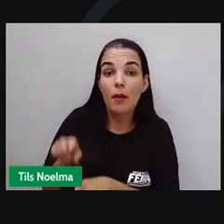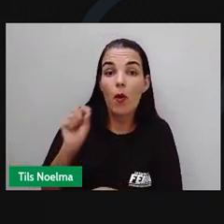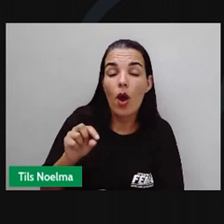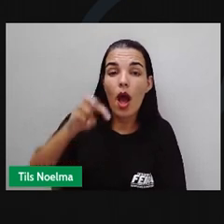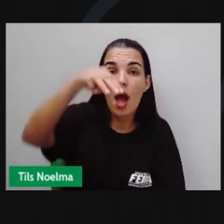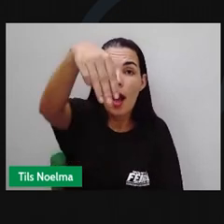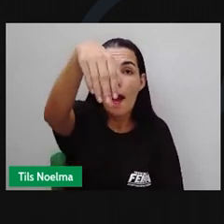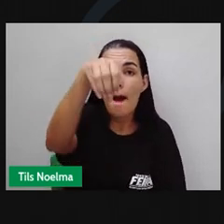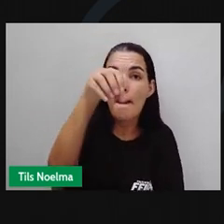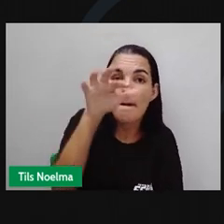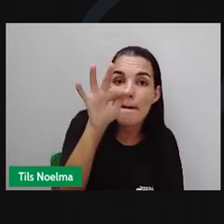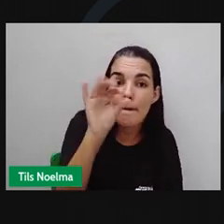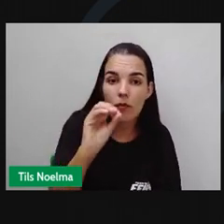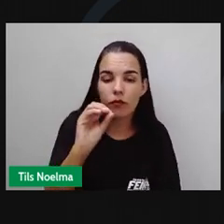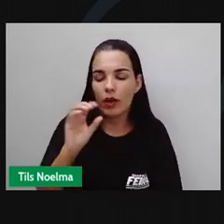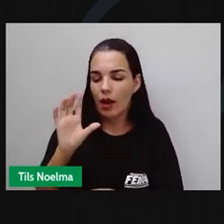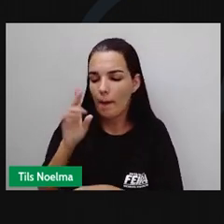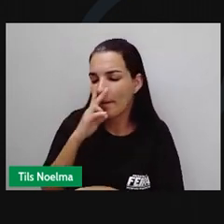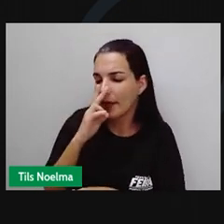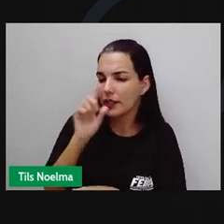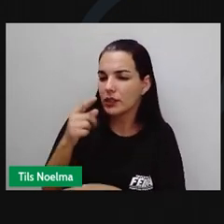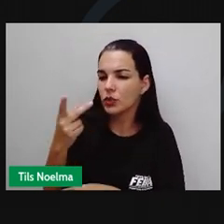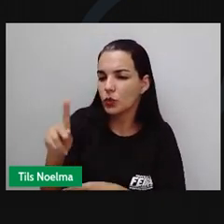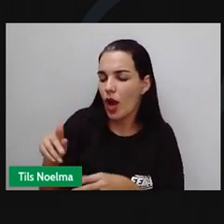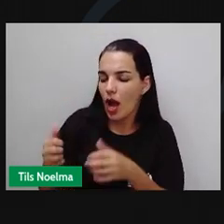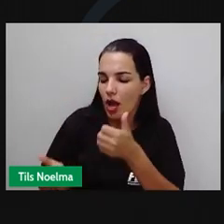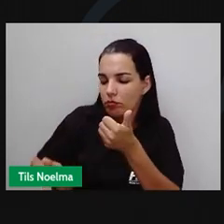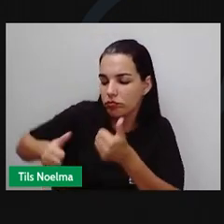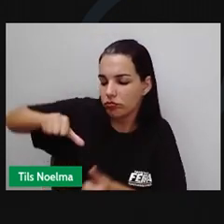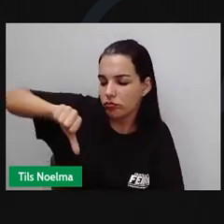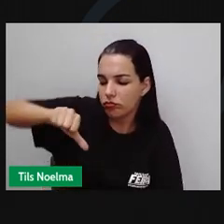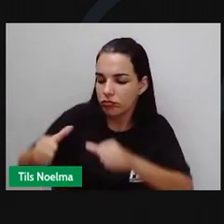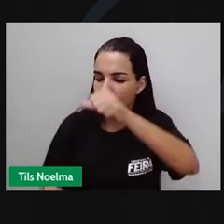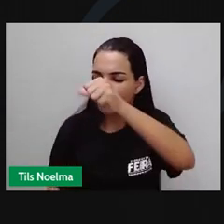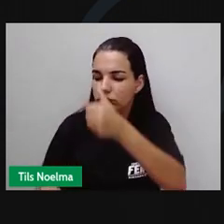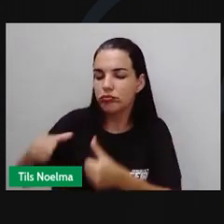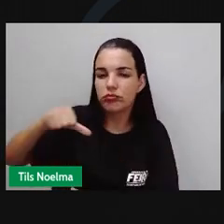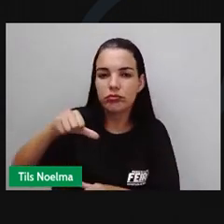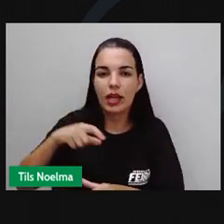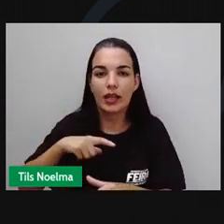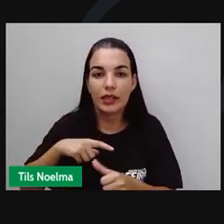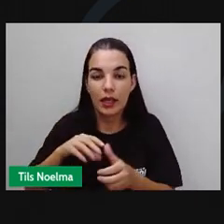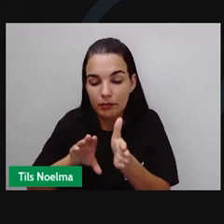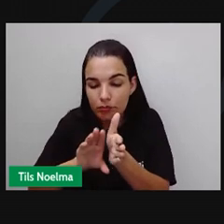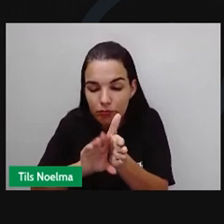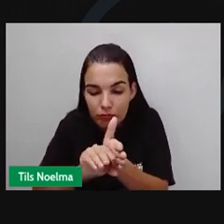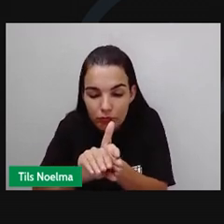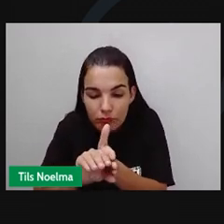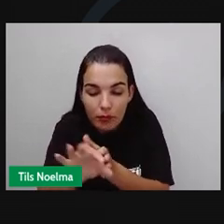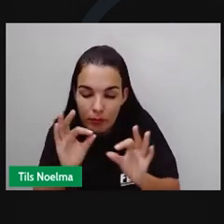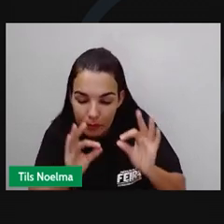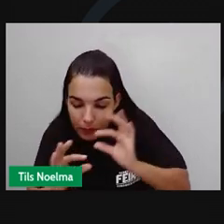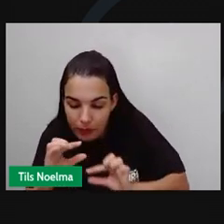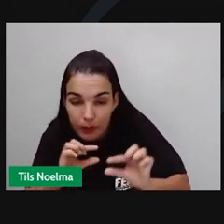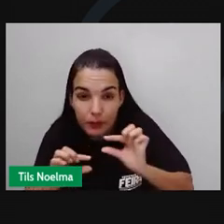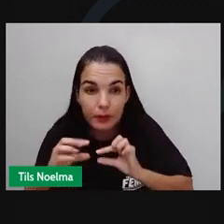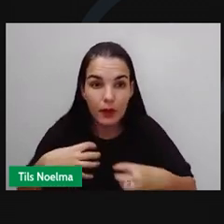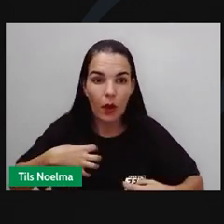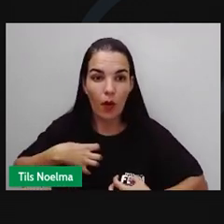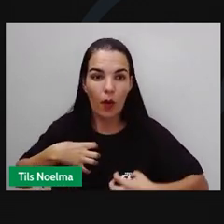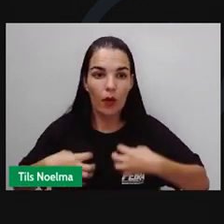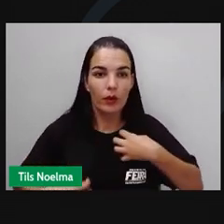cozinha funciona meio que como um laboratório de biotecnologia. Manipulado por micro-organismos que cultivam os alimentos que você usa.